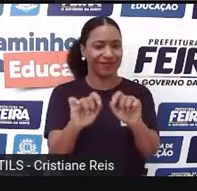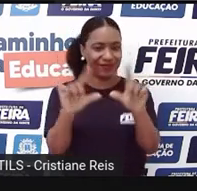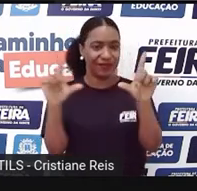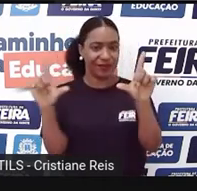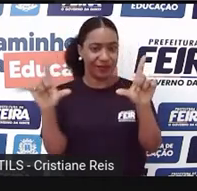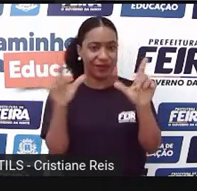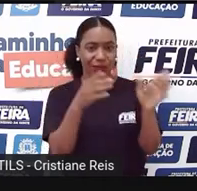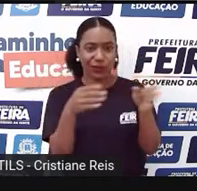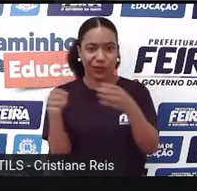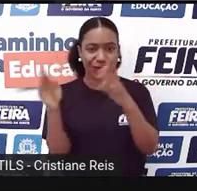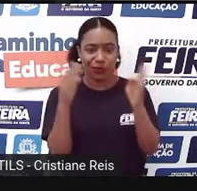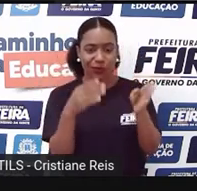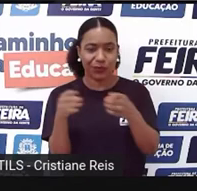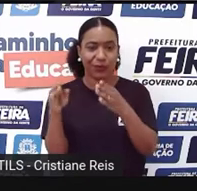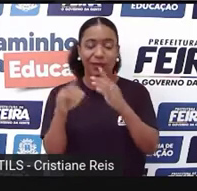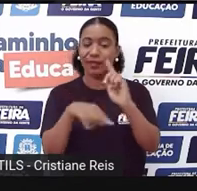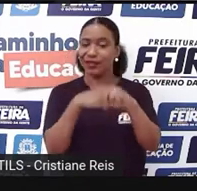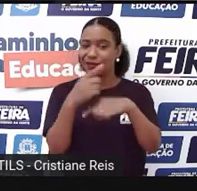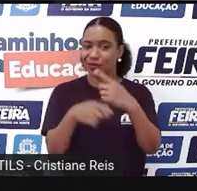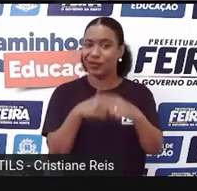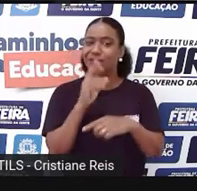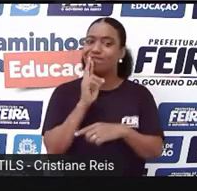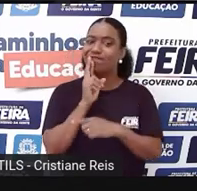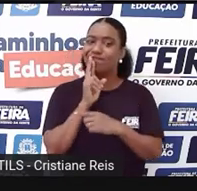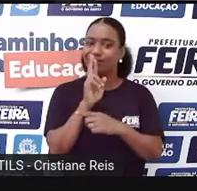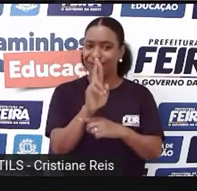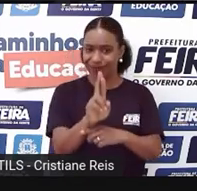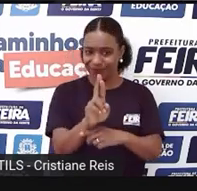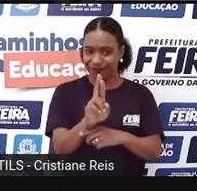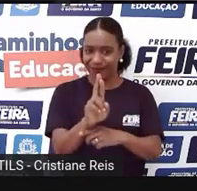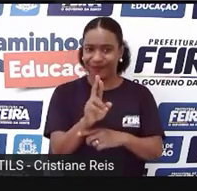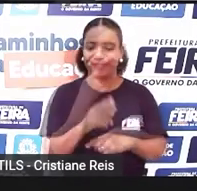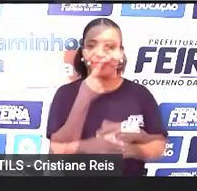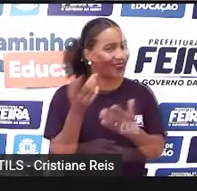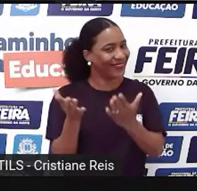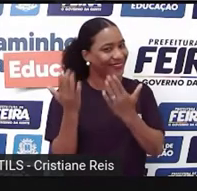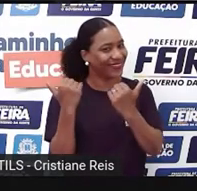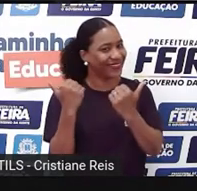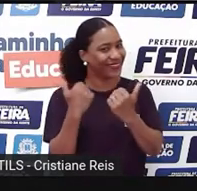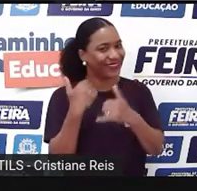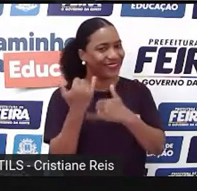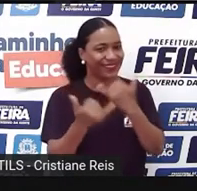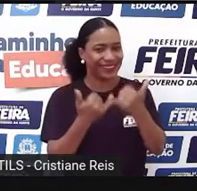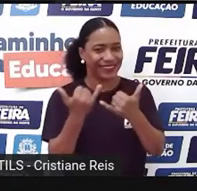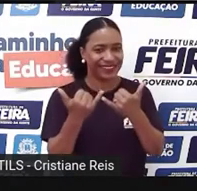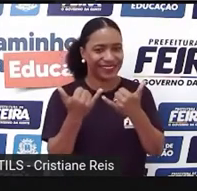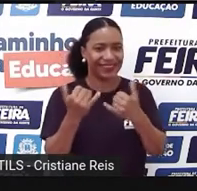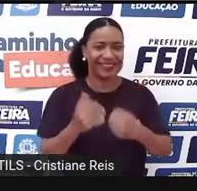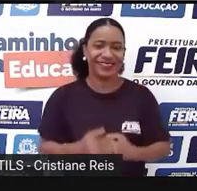questions about it. E responder as perguntas sobre ele. Vamos começar?